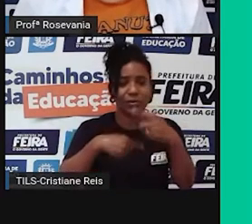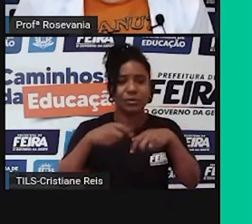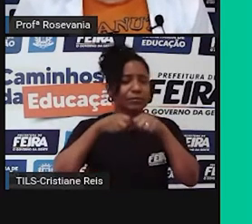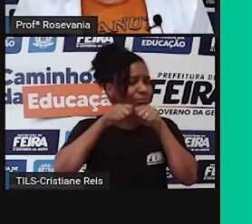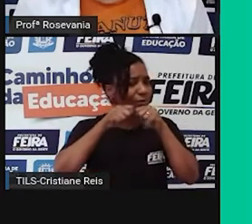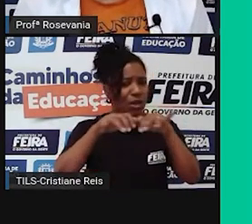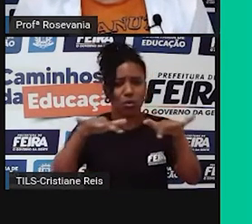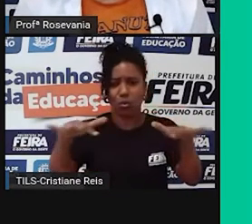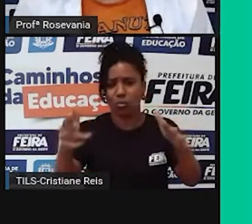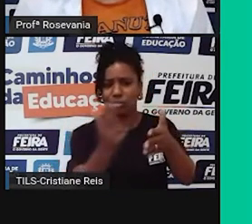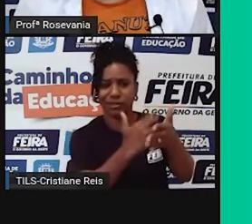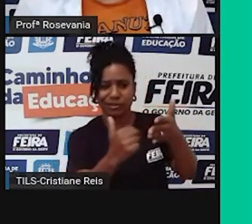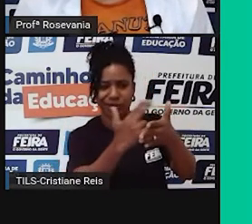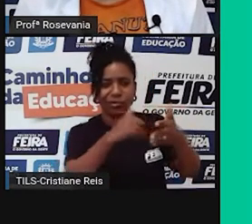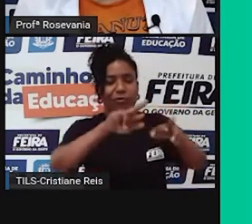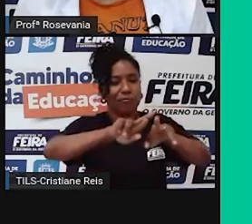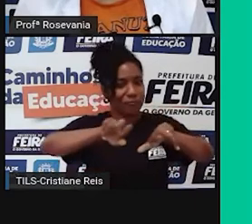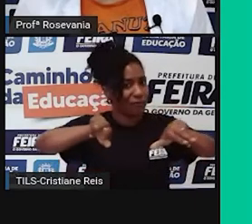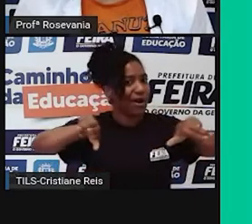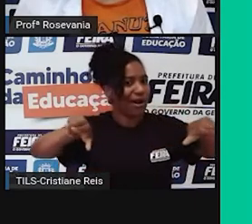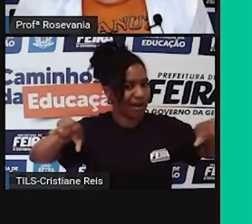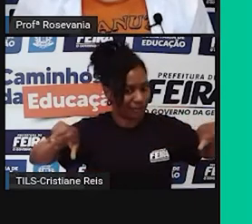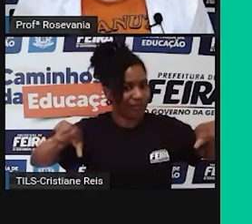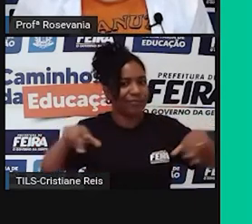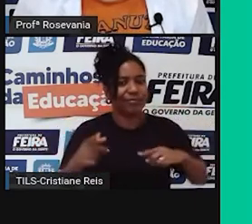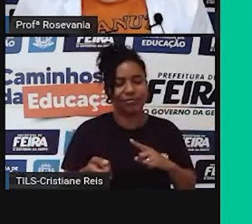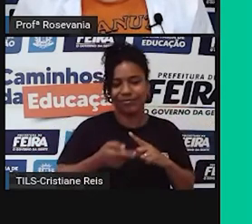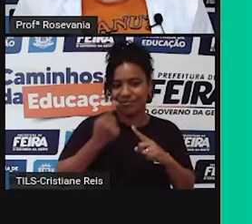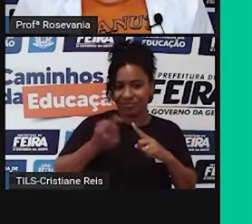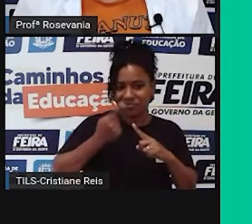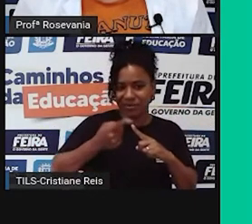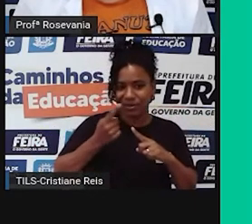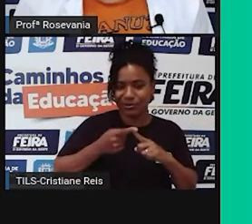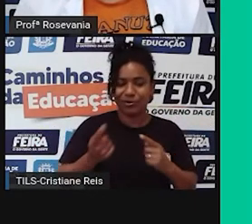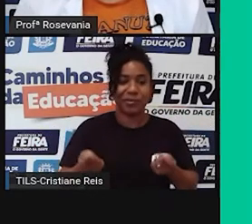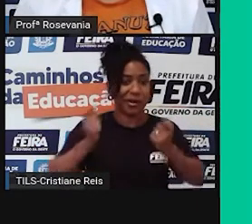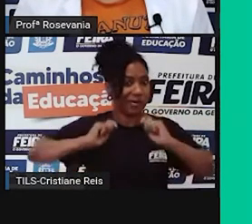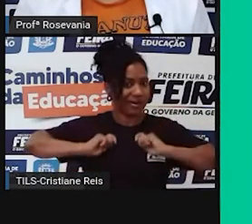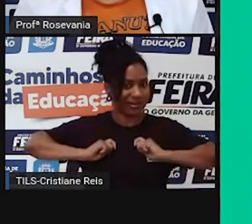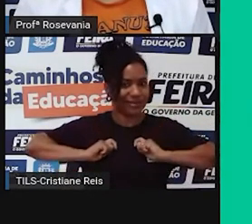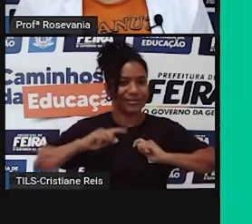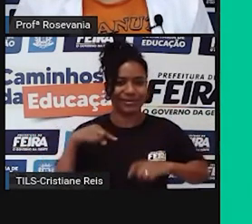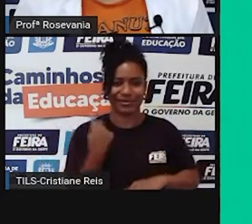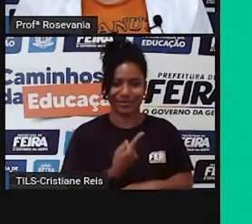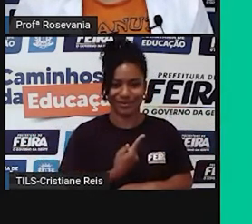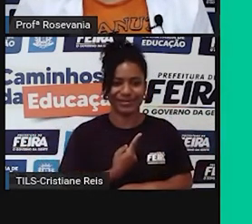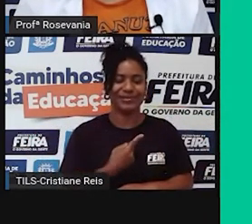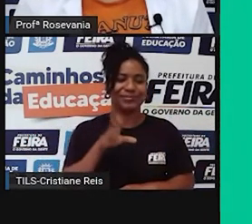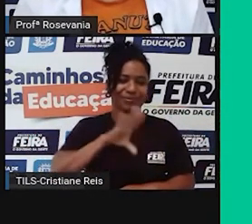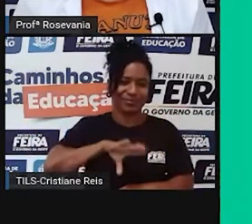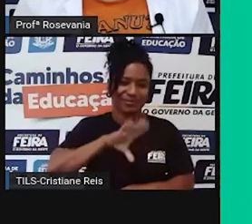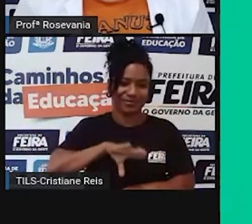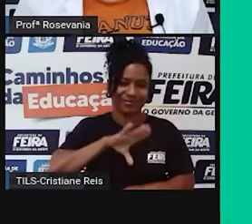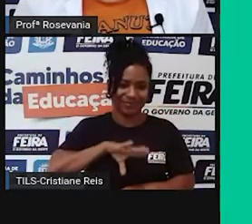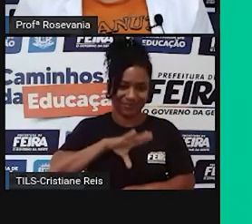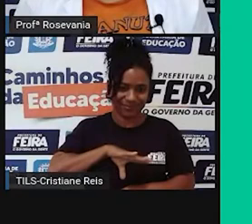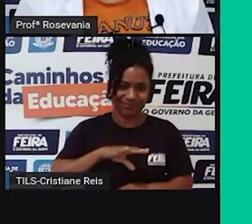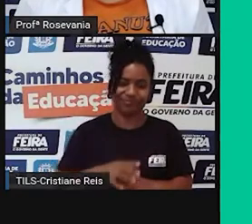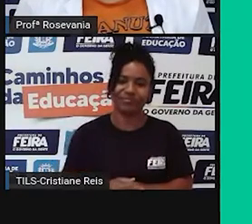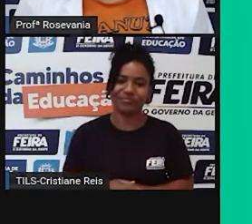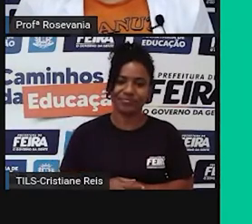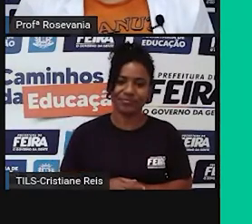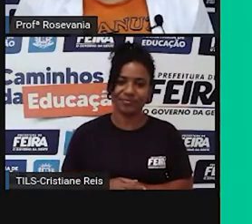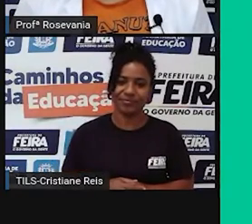vários outros tipos de bordado, mas o bordado, né, foi uma herança, vamos dizer assim, né, dos povos portugueses. A própria